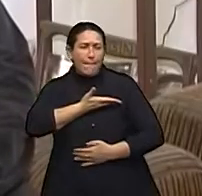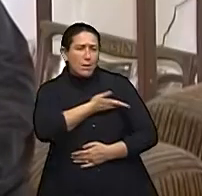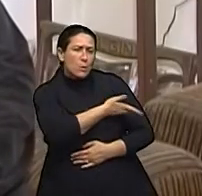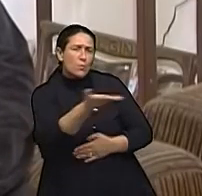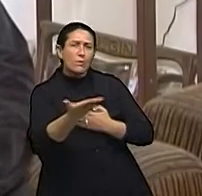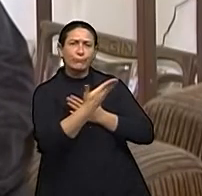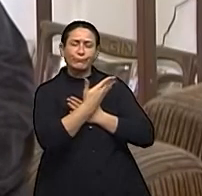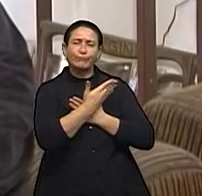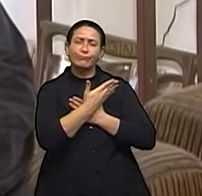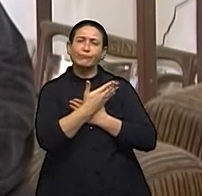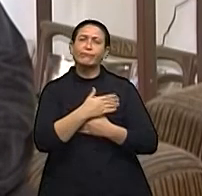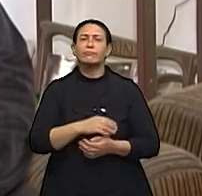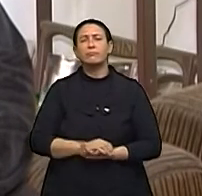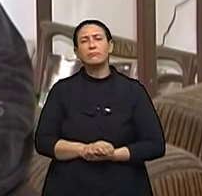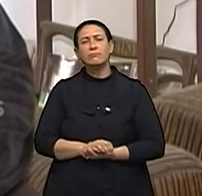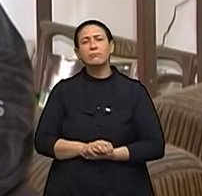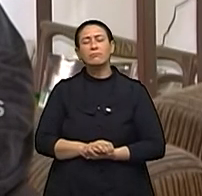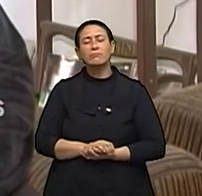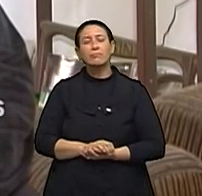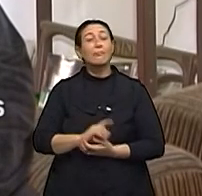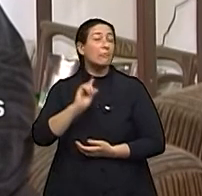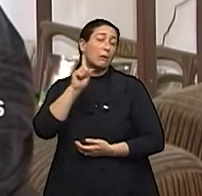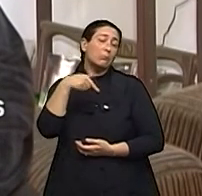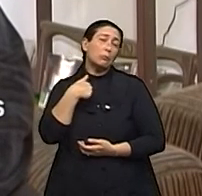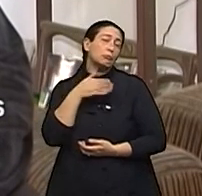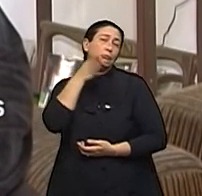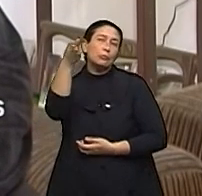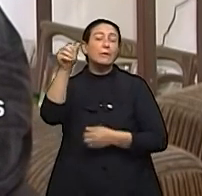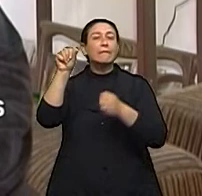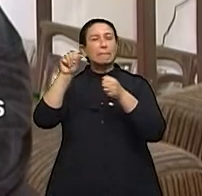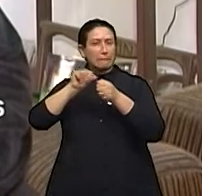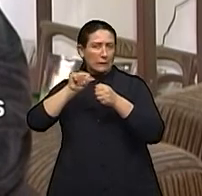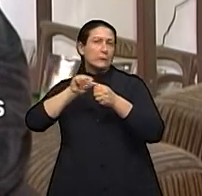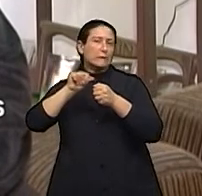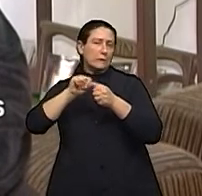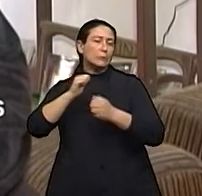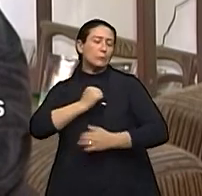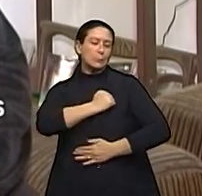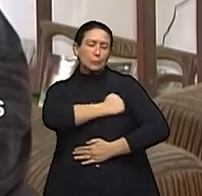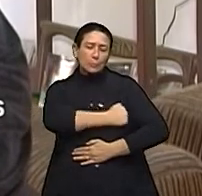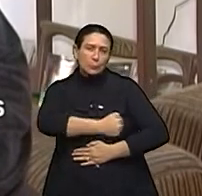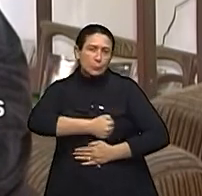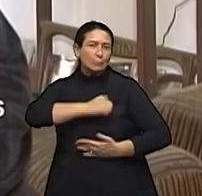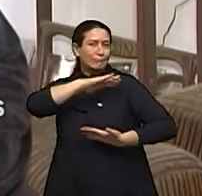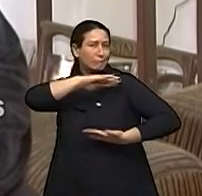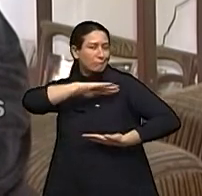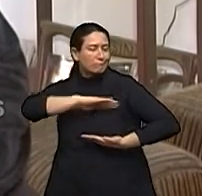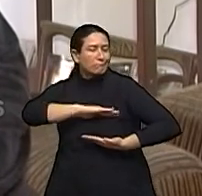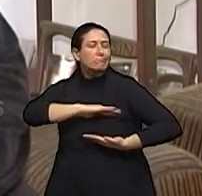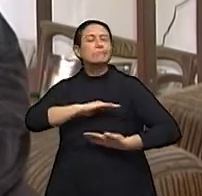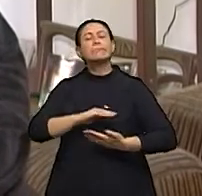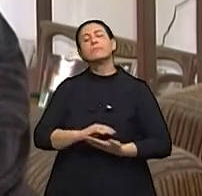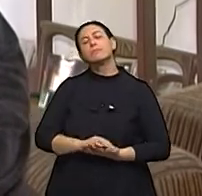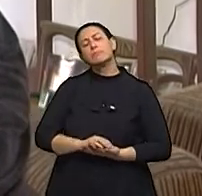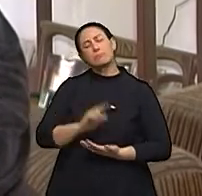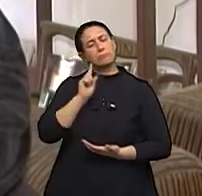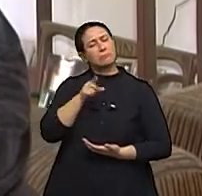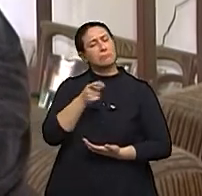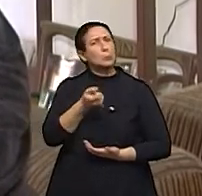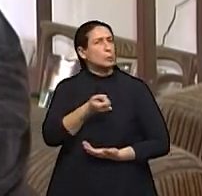Foi numa mamografia que eu fui fazer, aí que apareceu algo suspeito. Aí